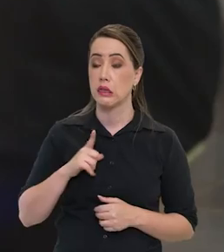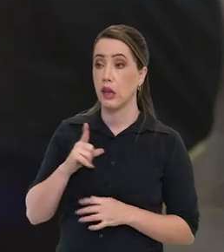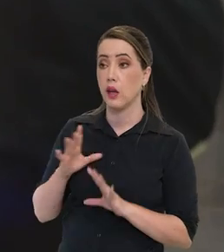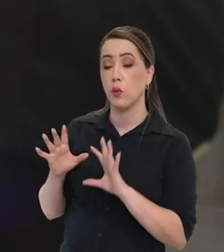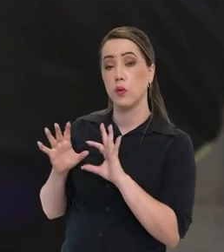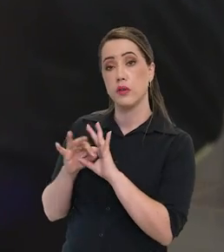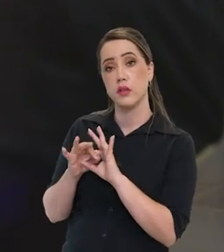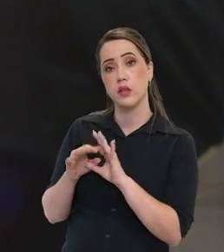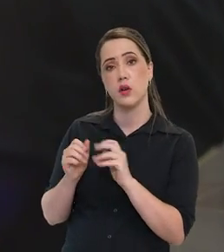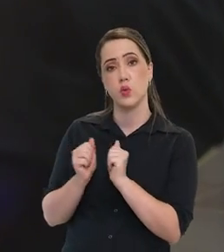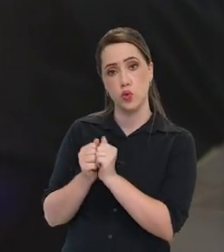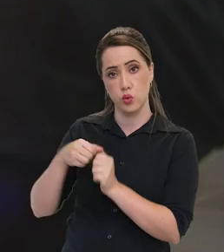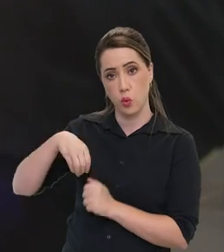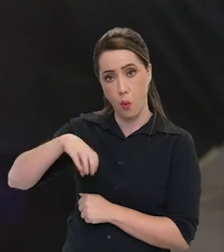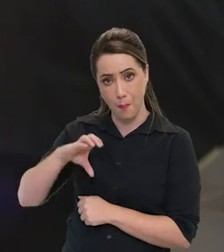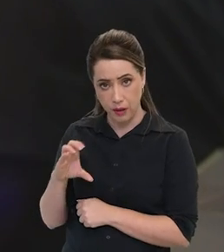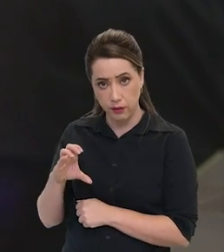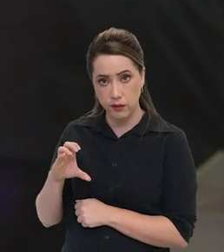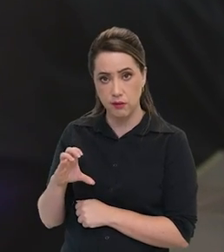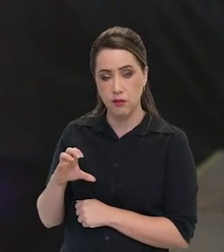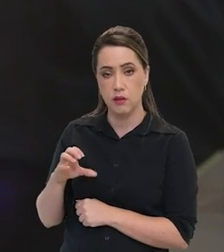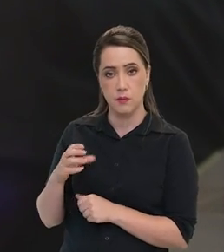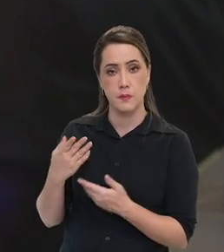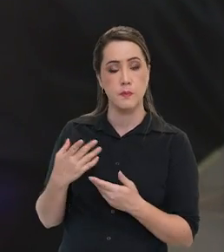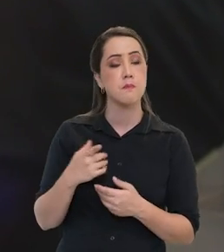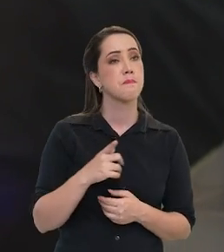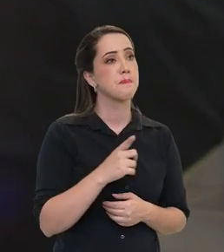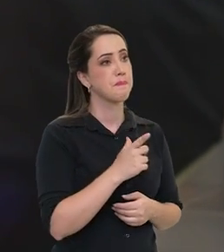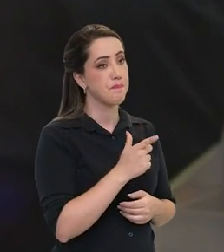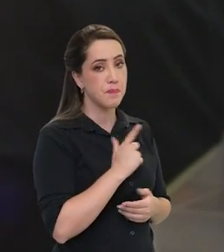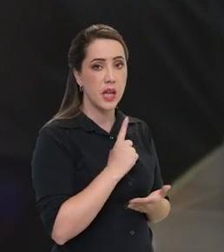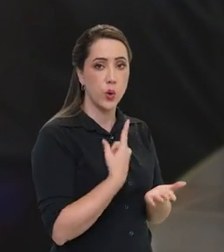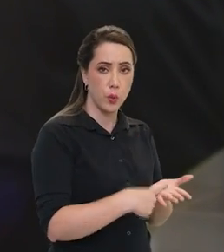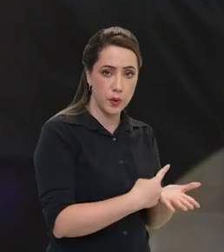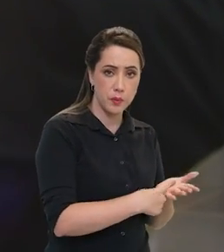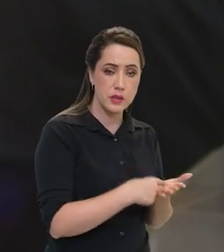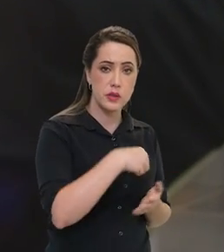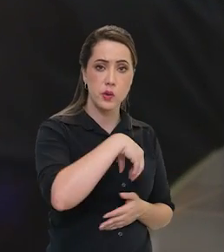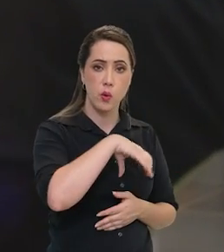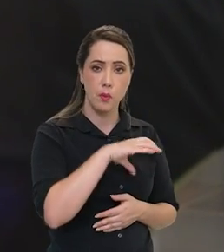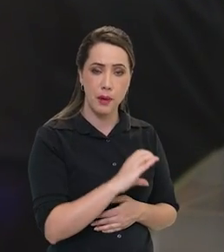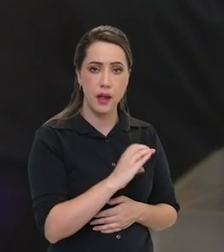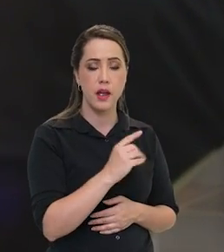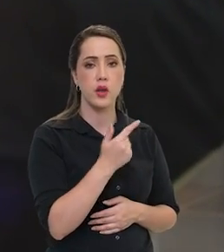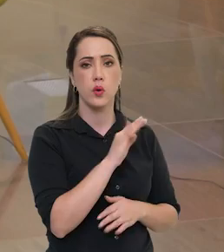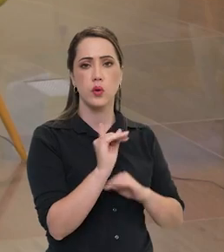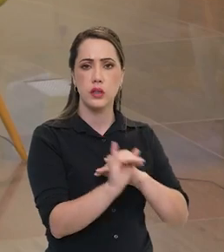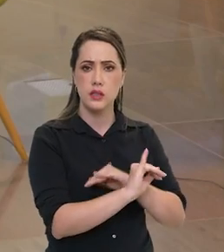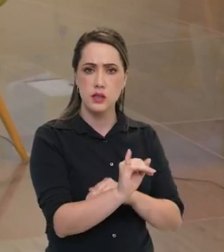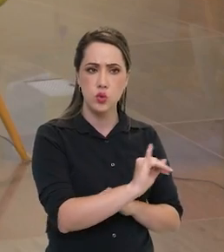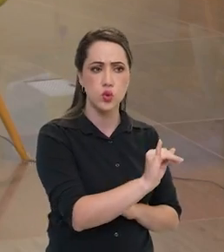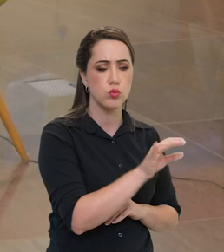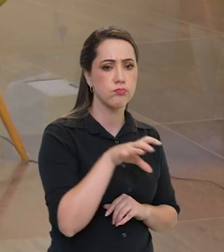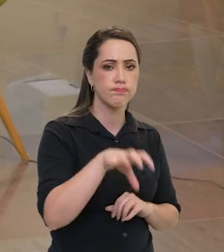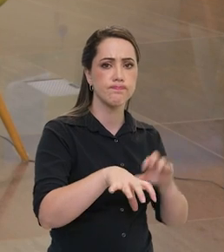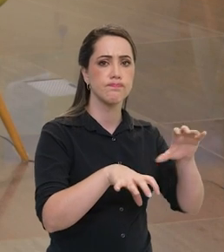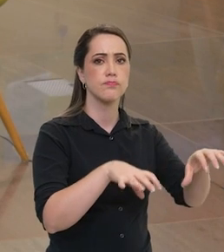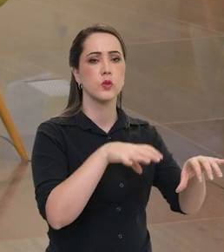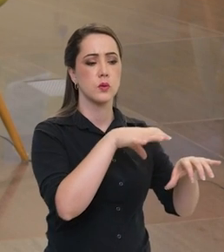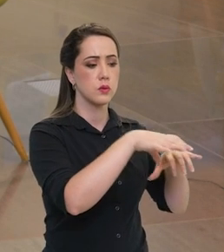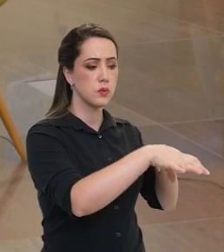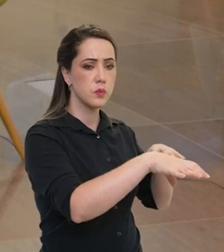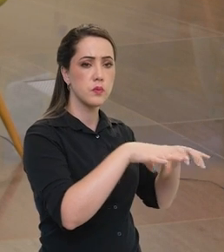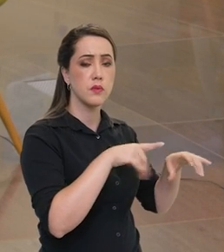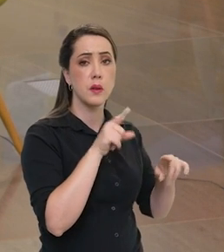Existe uma parceria com o MEC? Existem parcerias com instituições individualizadas